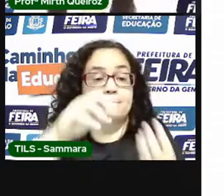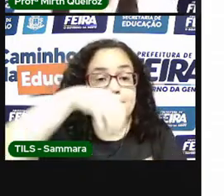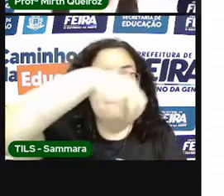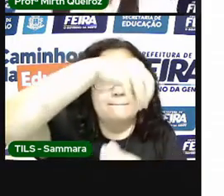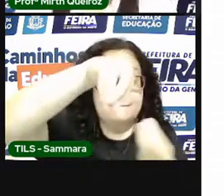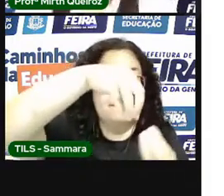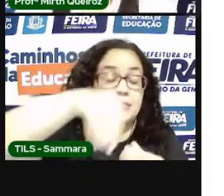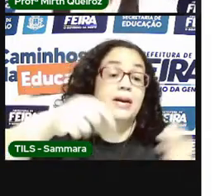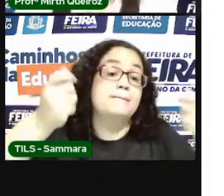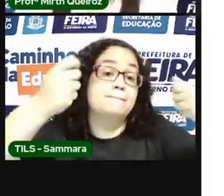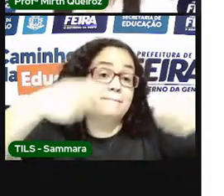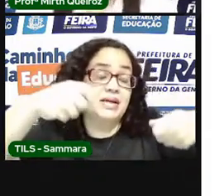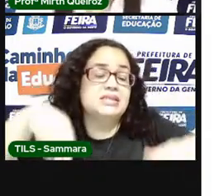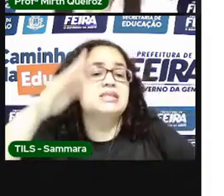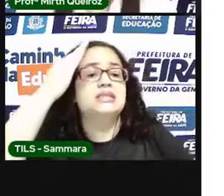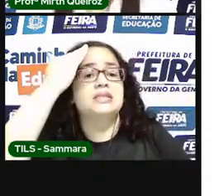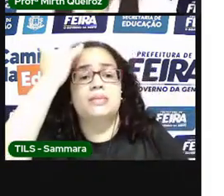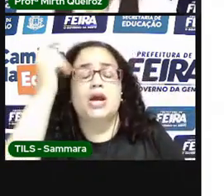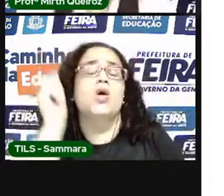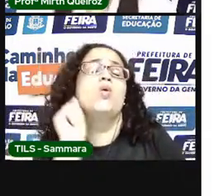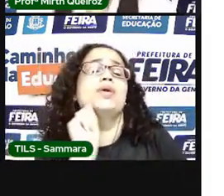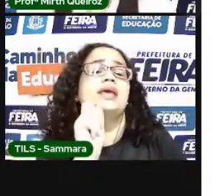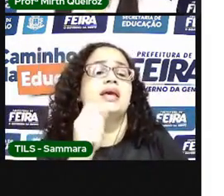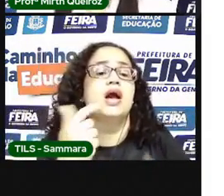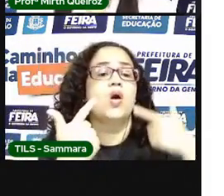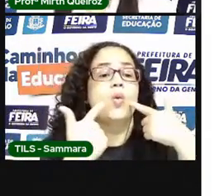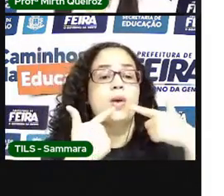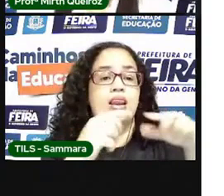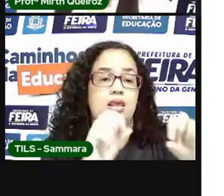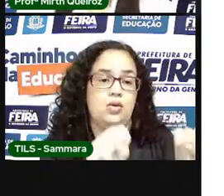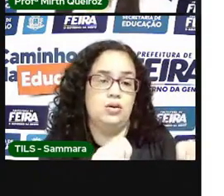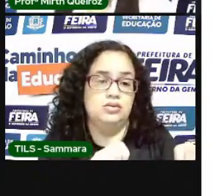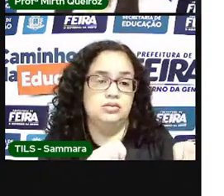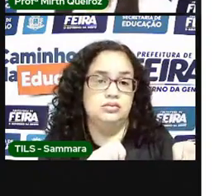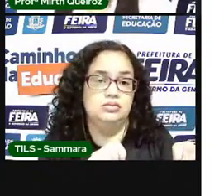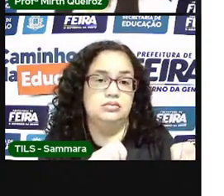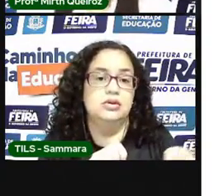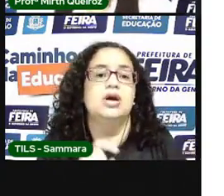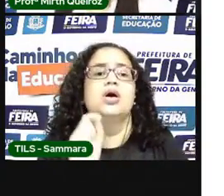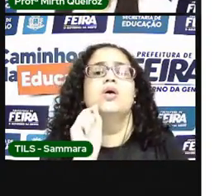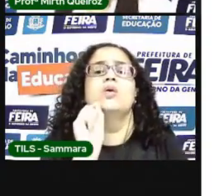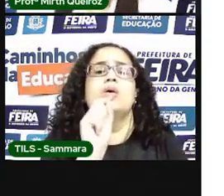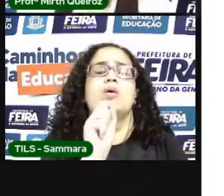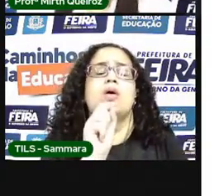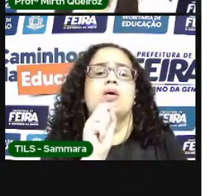a gente precisa saber o que é uma linguagem. O que será?